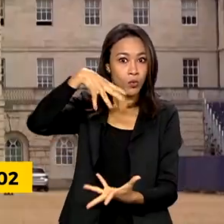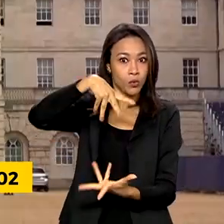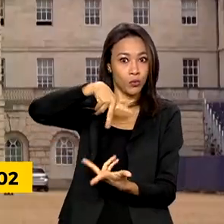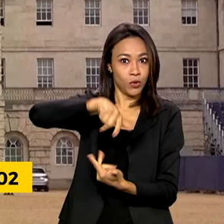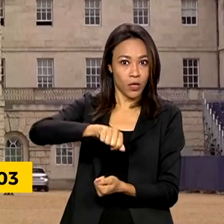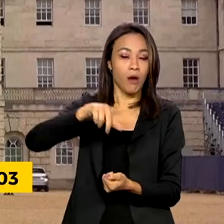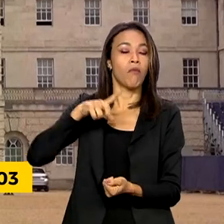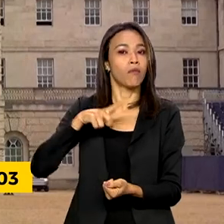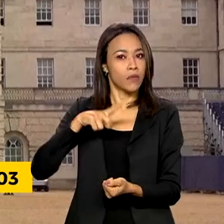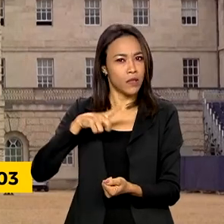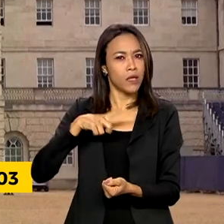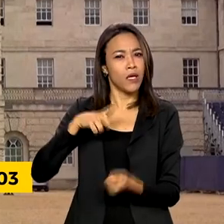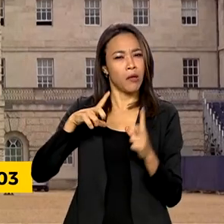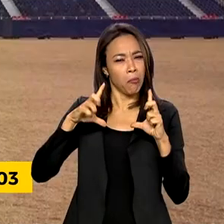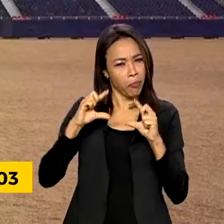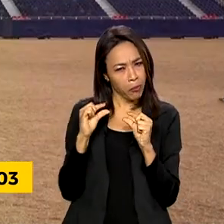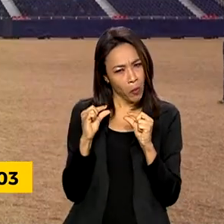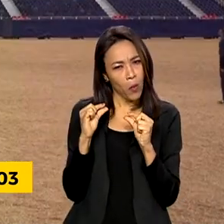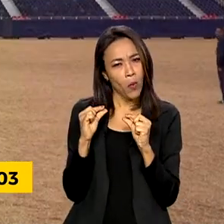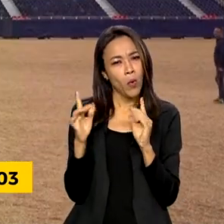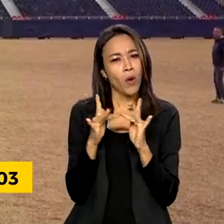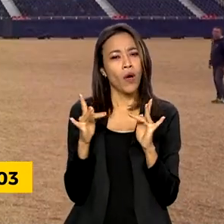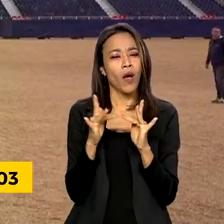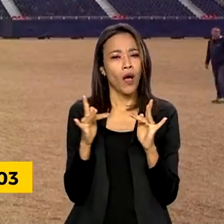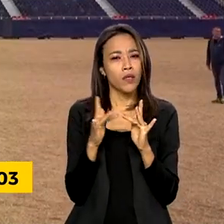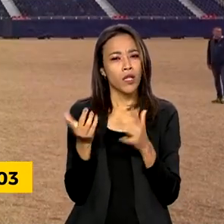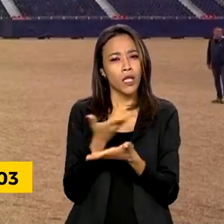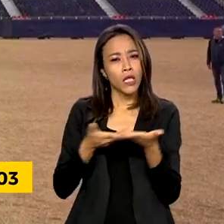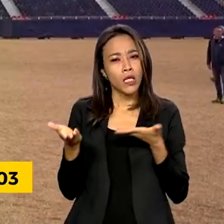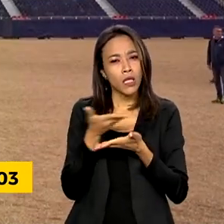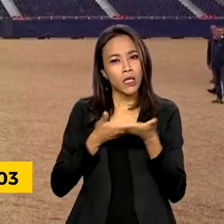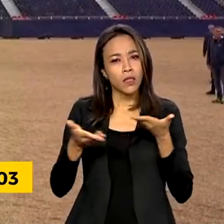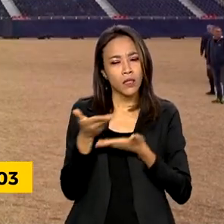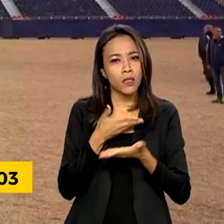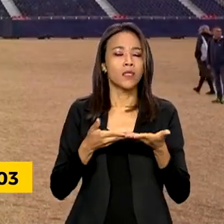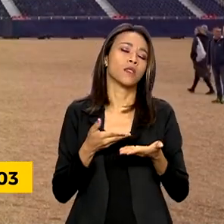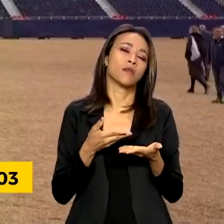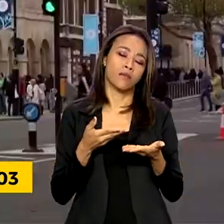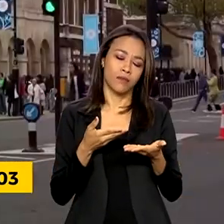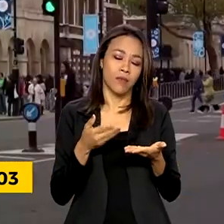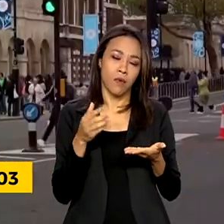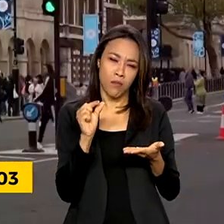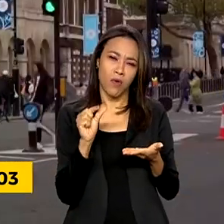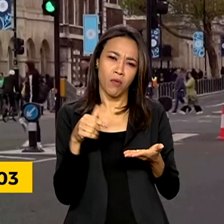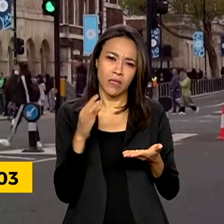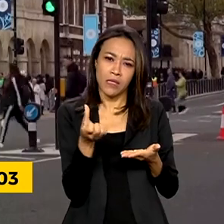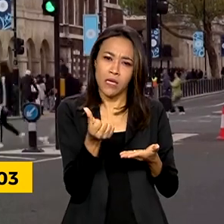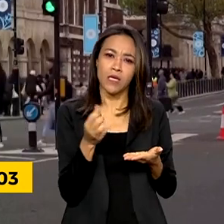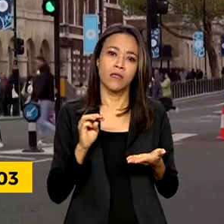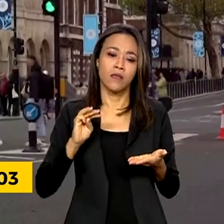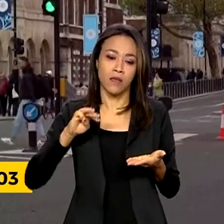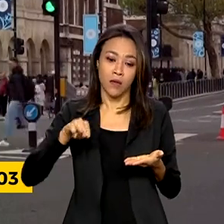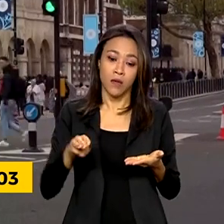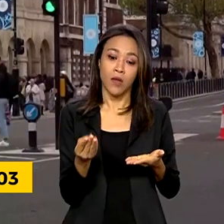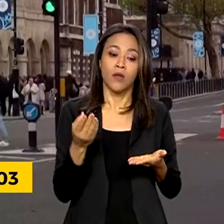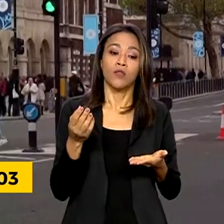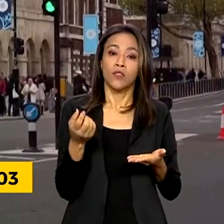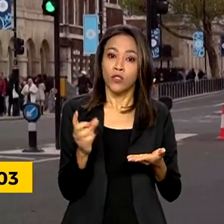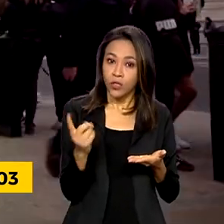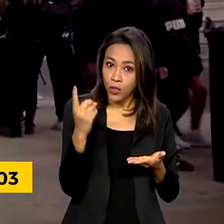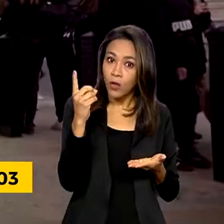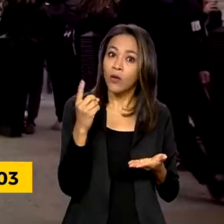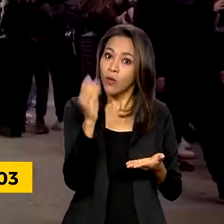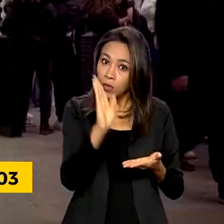relativamente baixo com o Brasil, de mais de 6 bilhões de dólares. Mas esse comércio vem aumentando e as